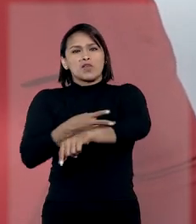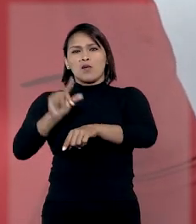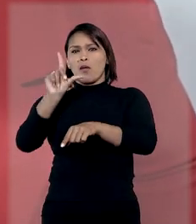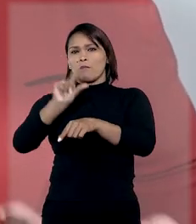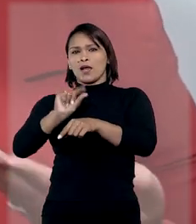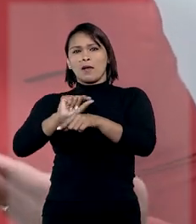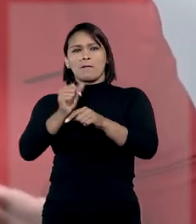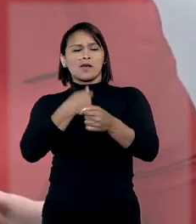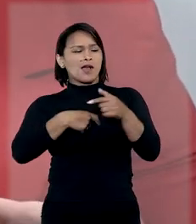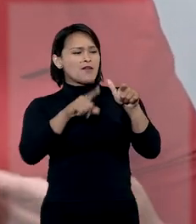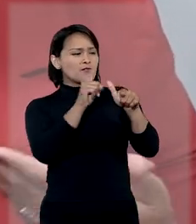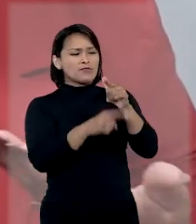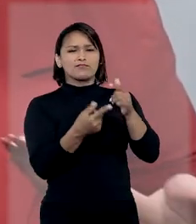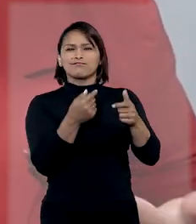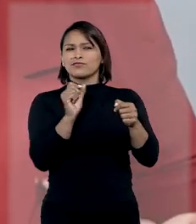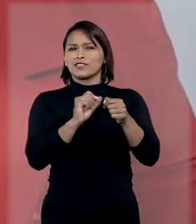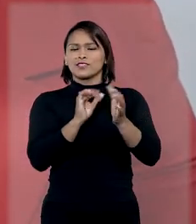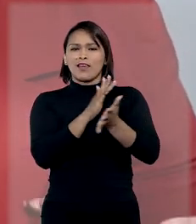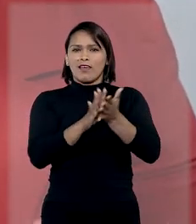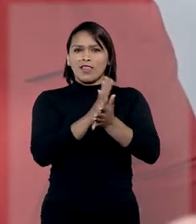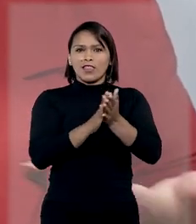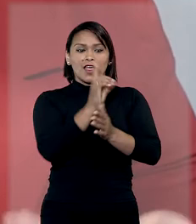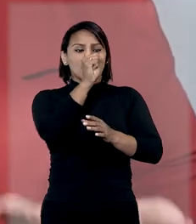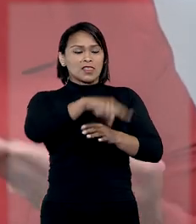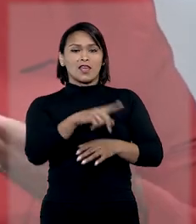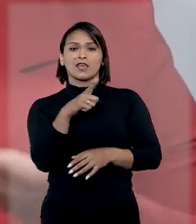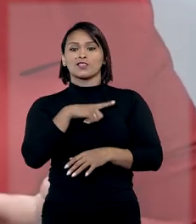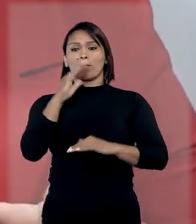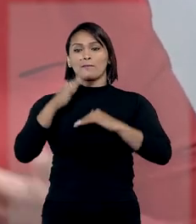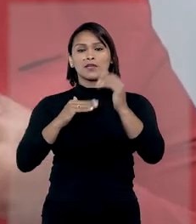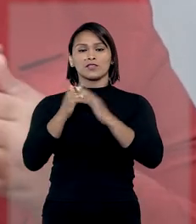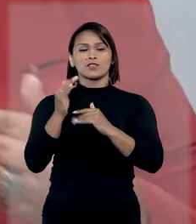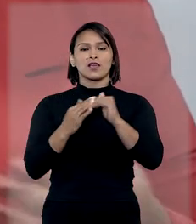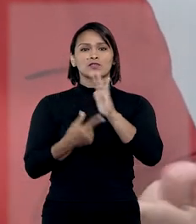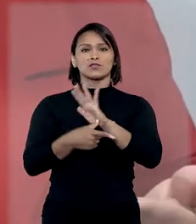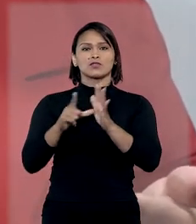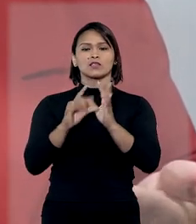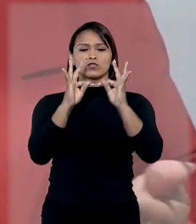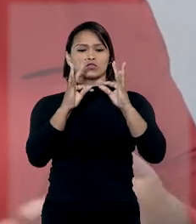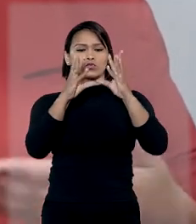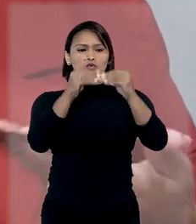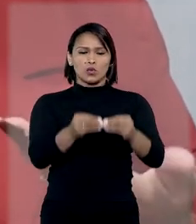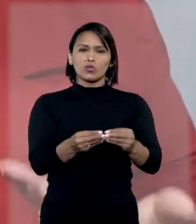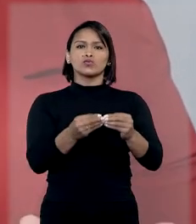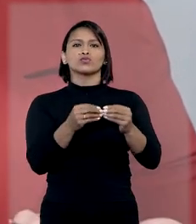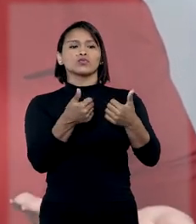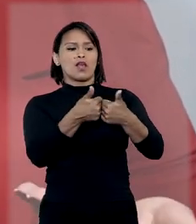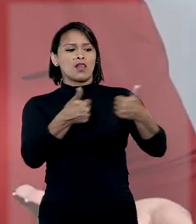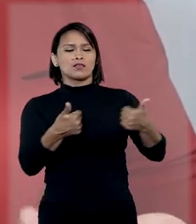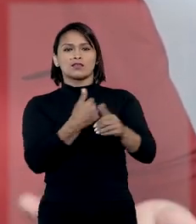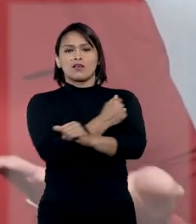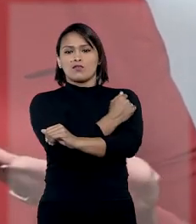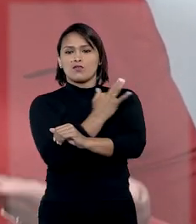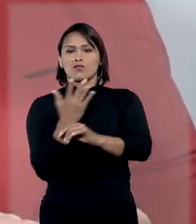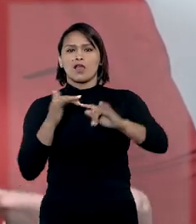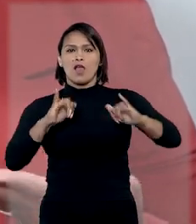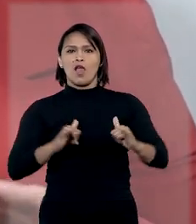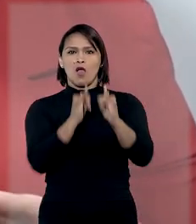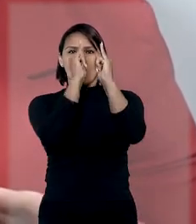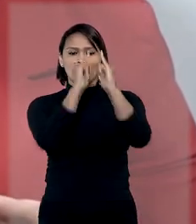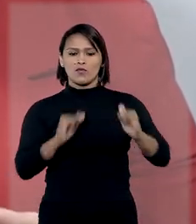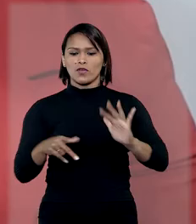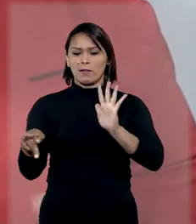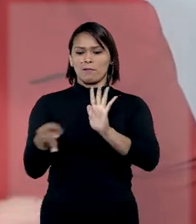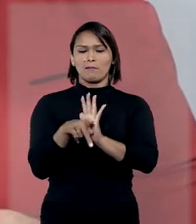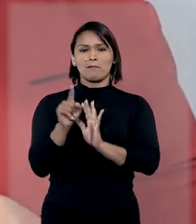administrativo e tornou insubsistentes aqueles já praticados, todos referentes ao licenciamento ambiental da usina